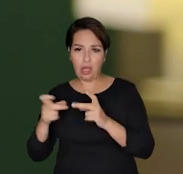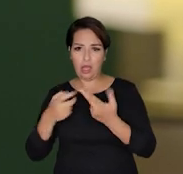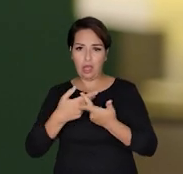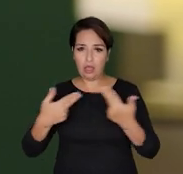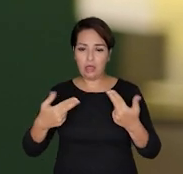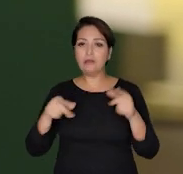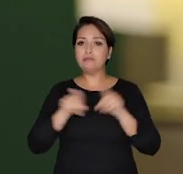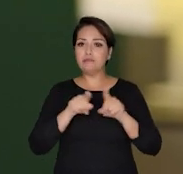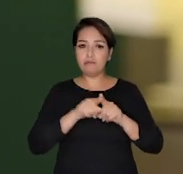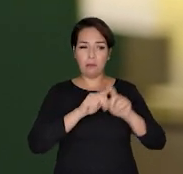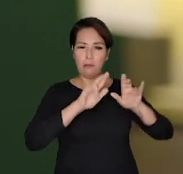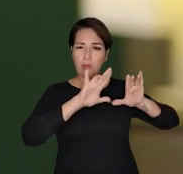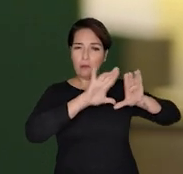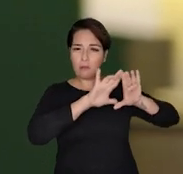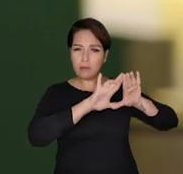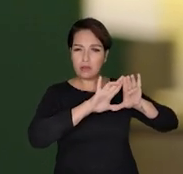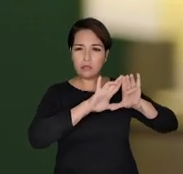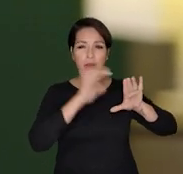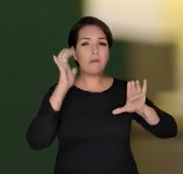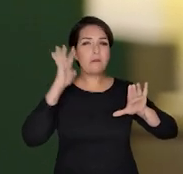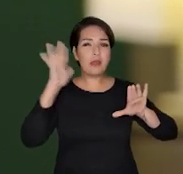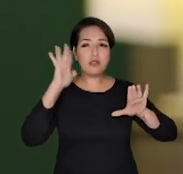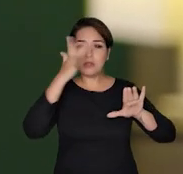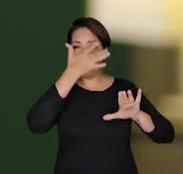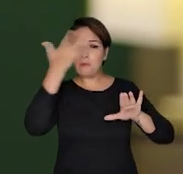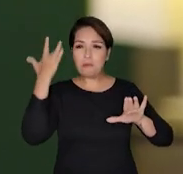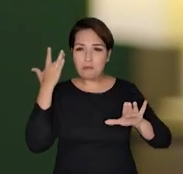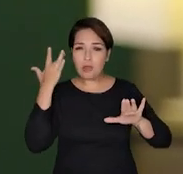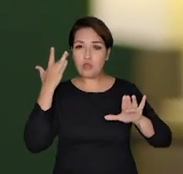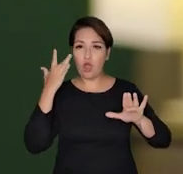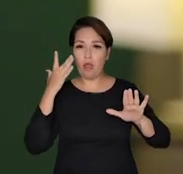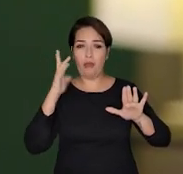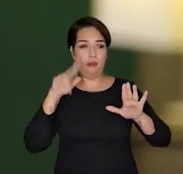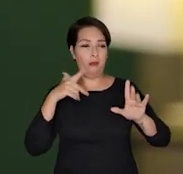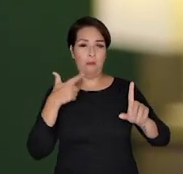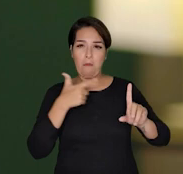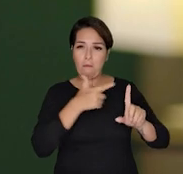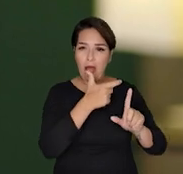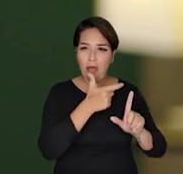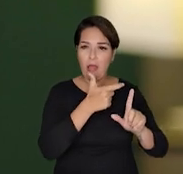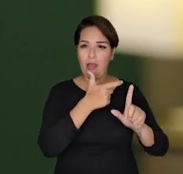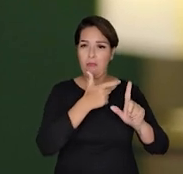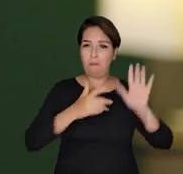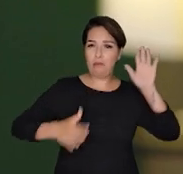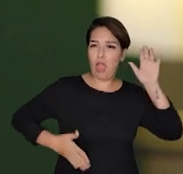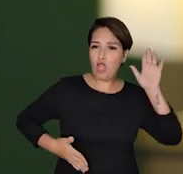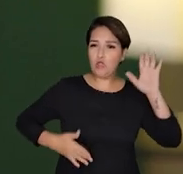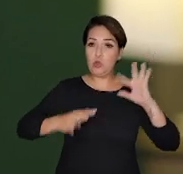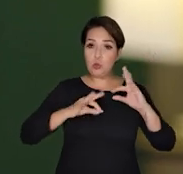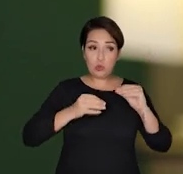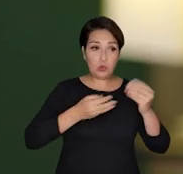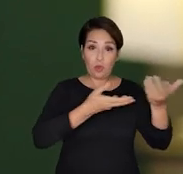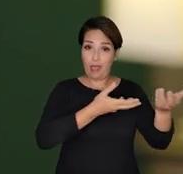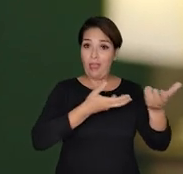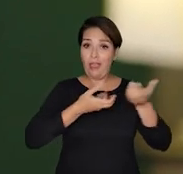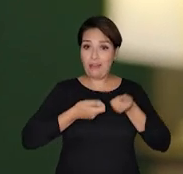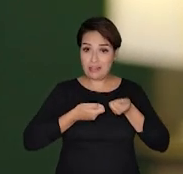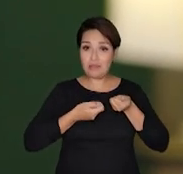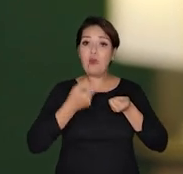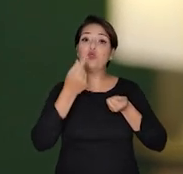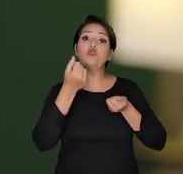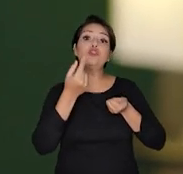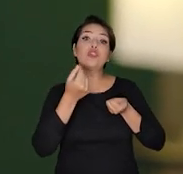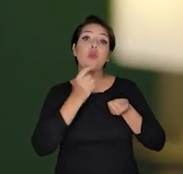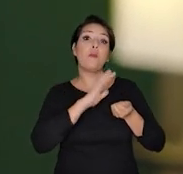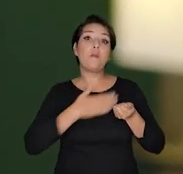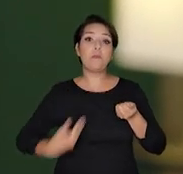que sabe o que isso quer dizer. Imagina assassino, traficante, sequestrador recebendo dinheiro público. Dinheiro que